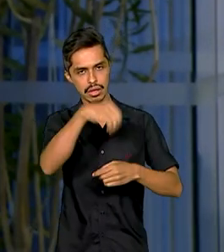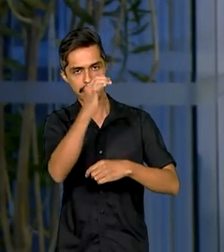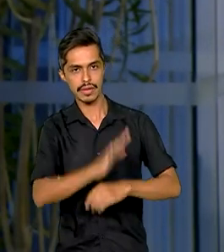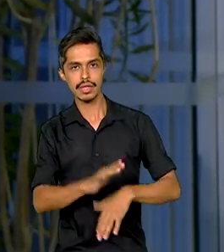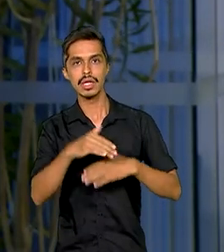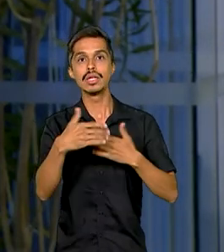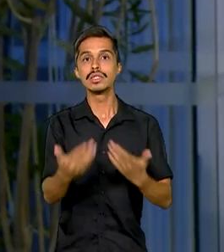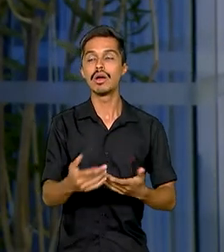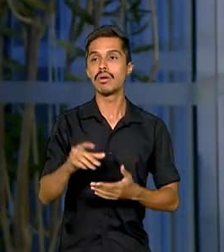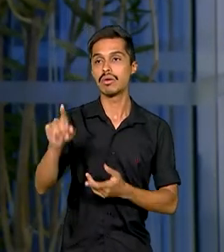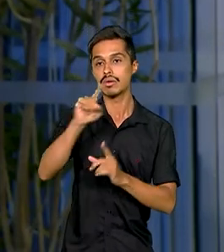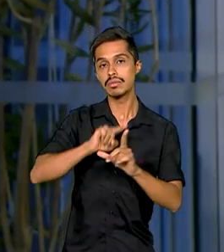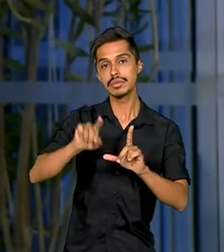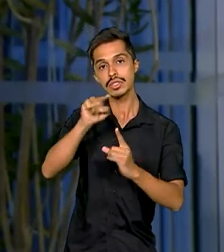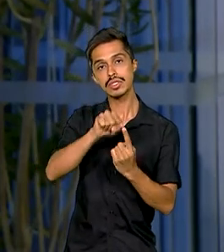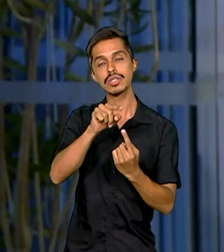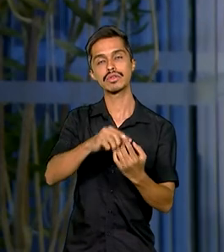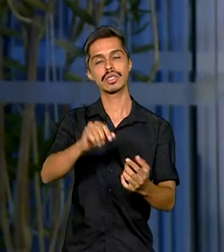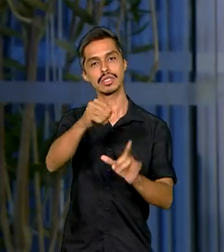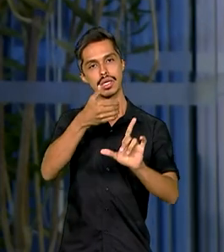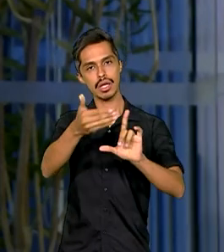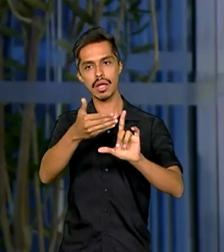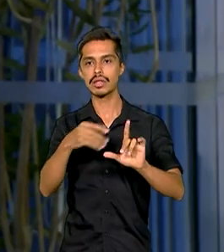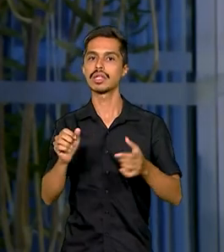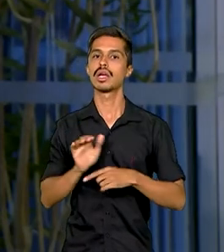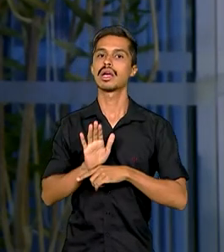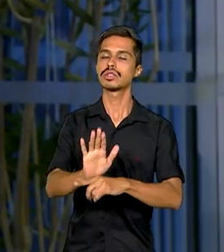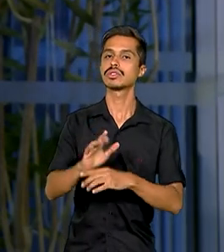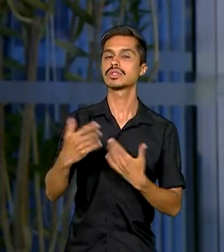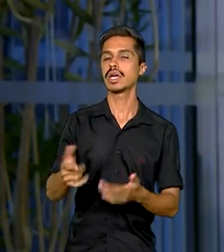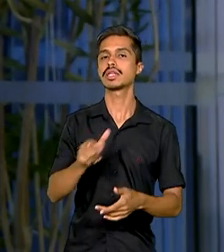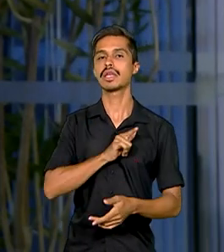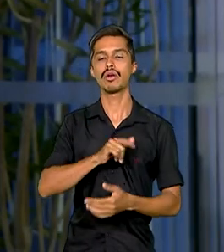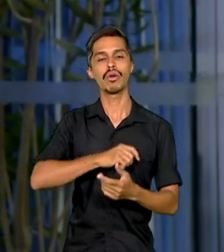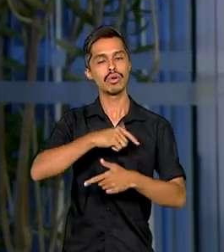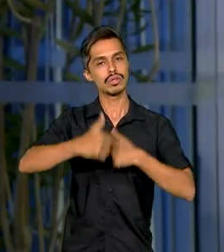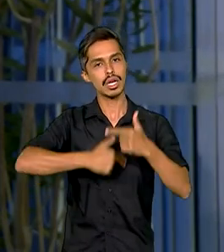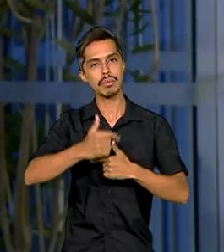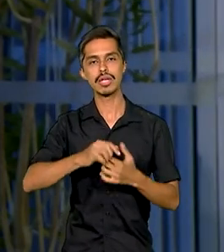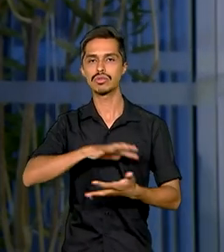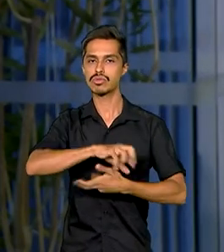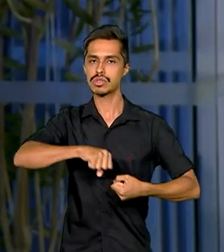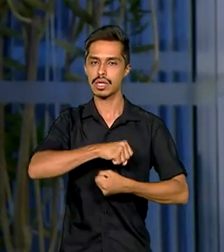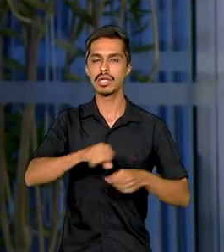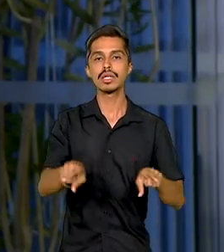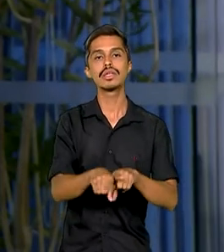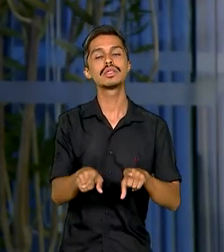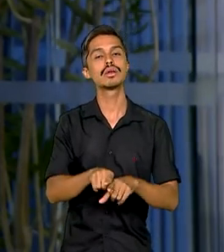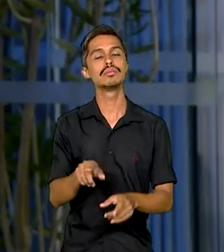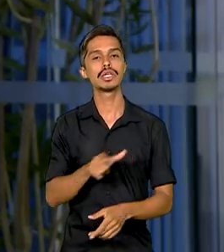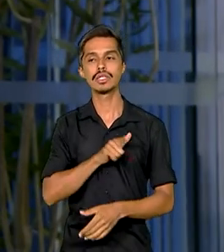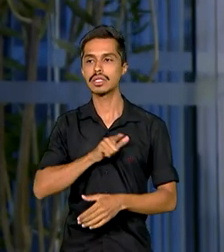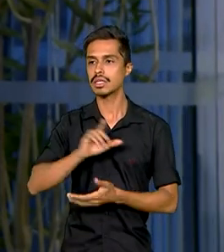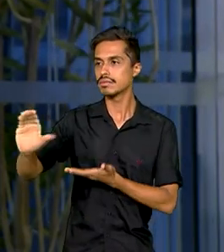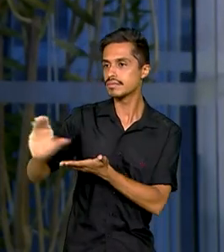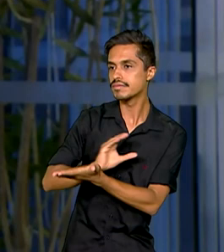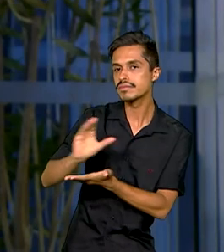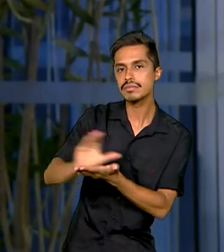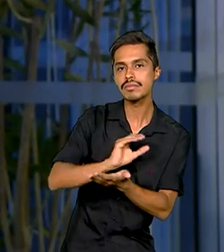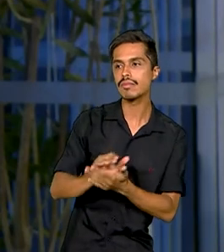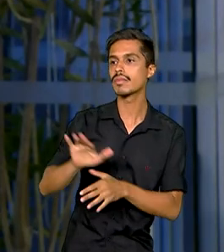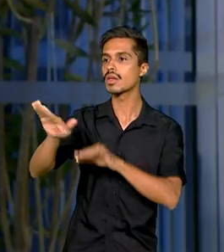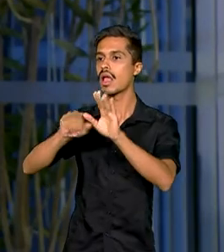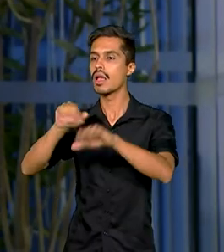intenção é que essa plataforma ajude a desenvolver o chamado emprego sustentável e que também ajude a atrair investimentos para